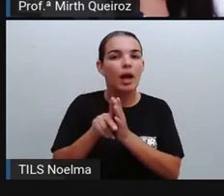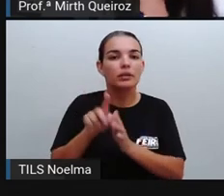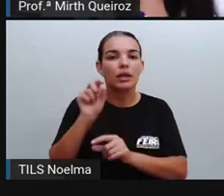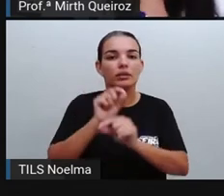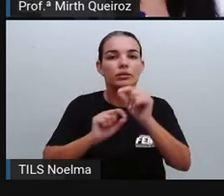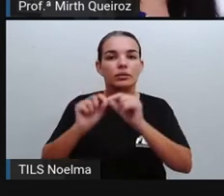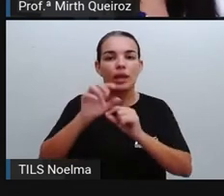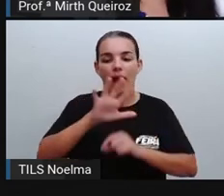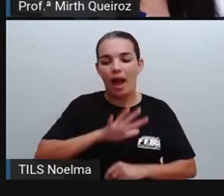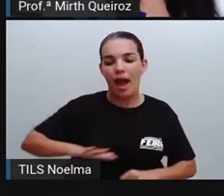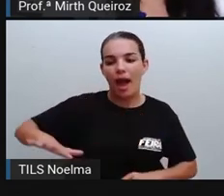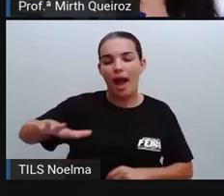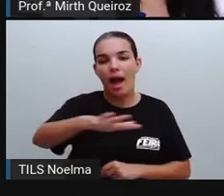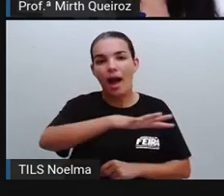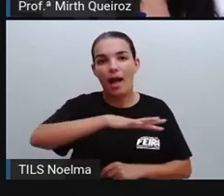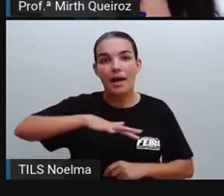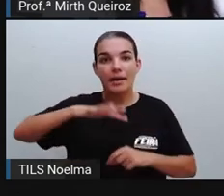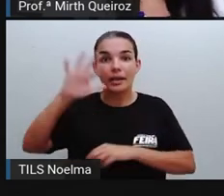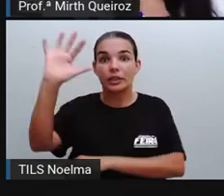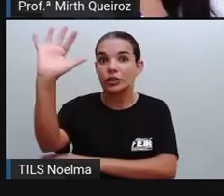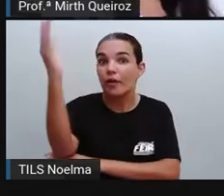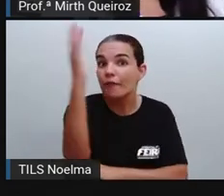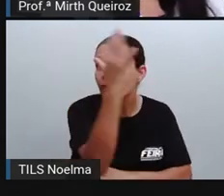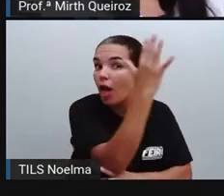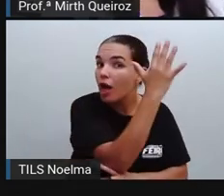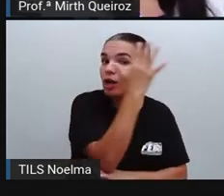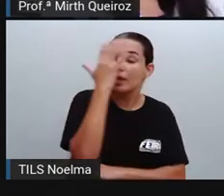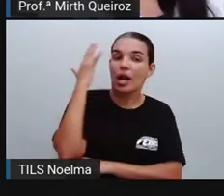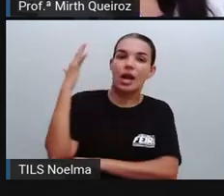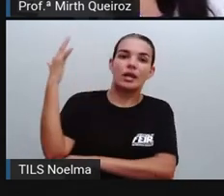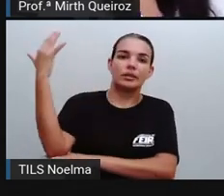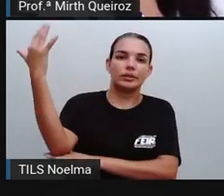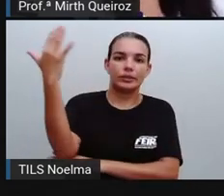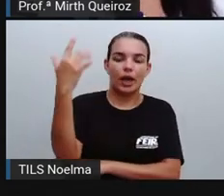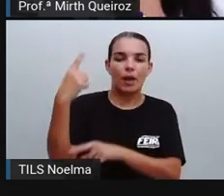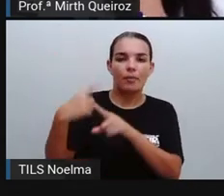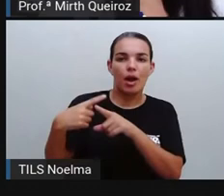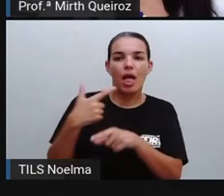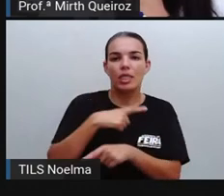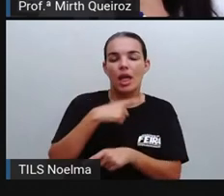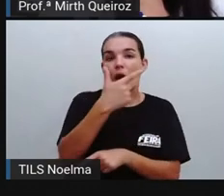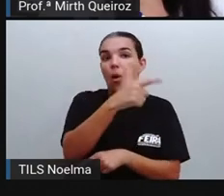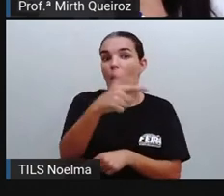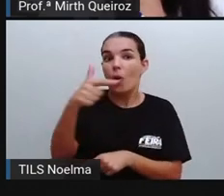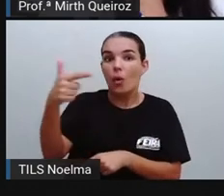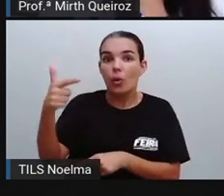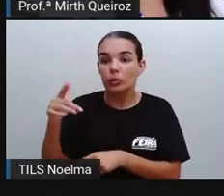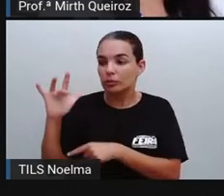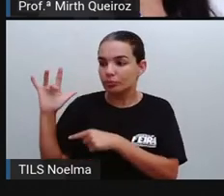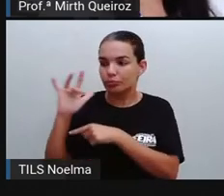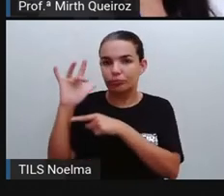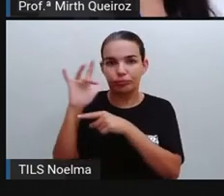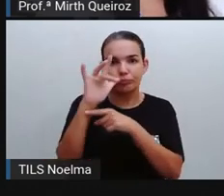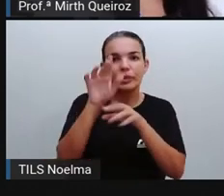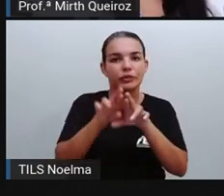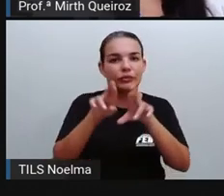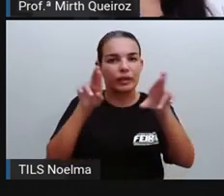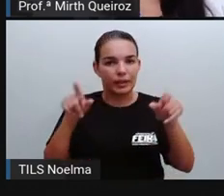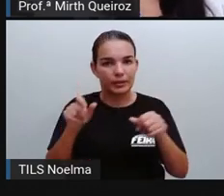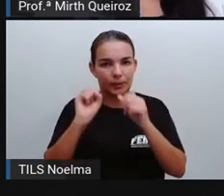em áreas silvestres, onde há outras espécies de mosquitos transmissores, certo?